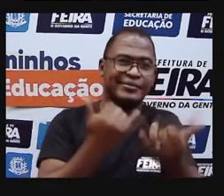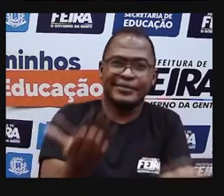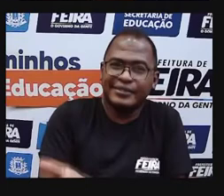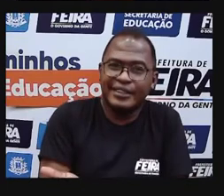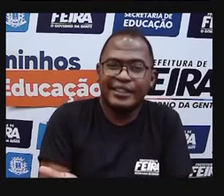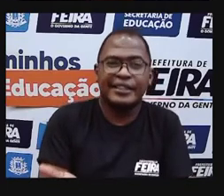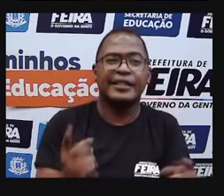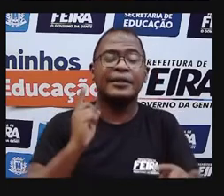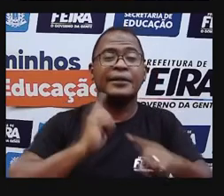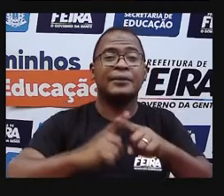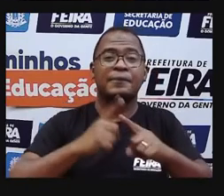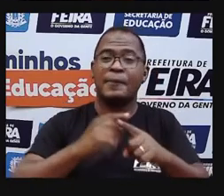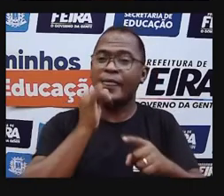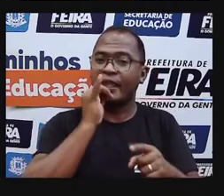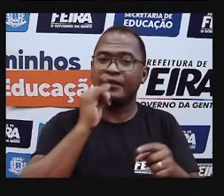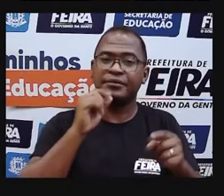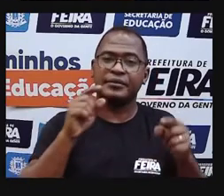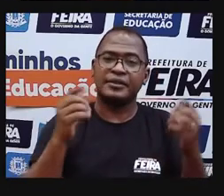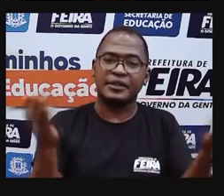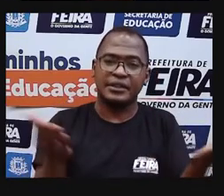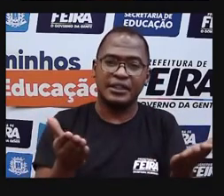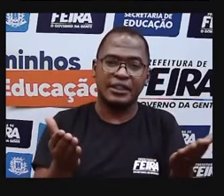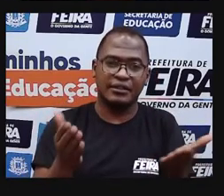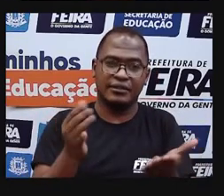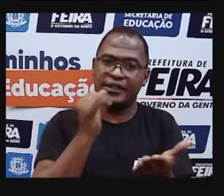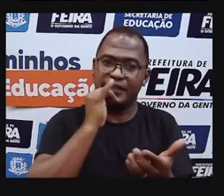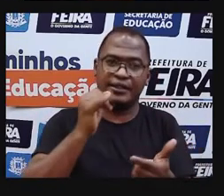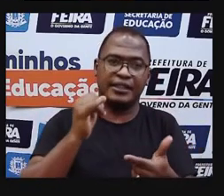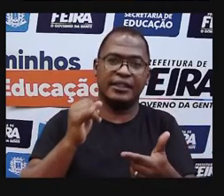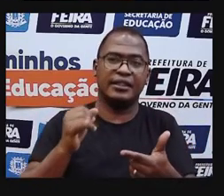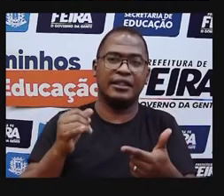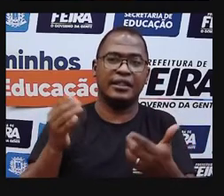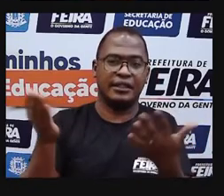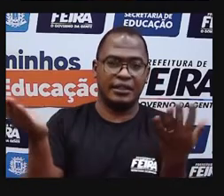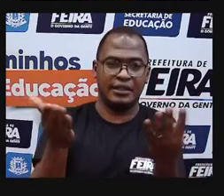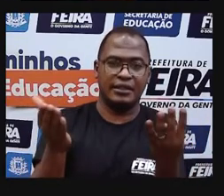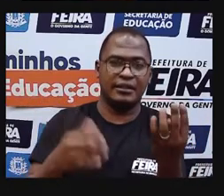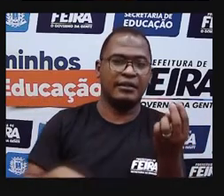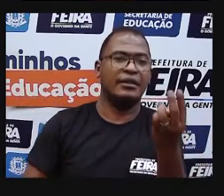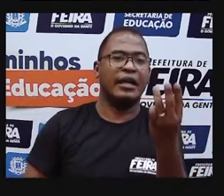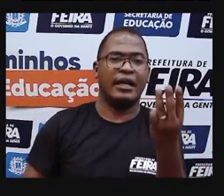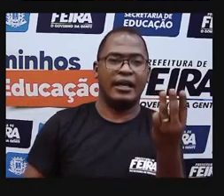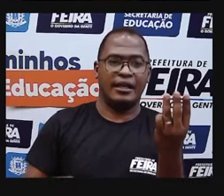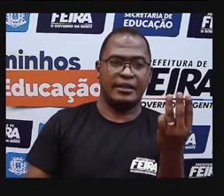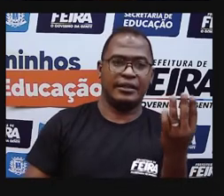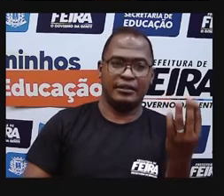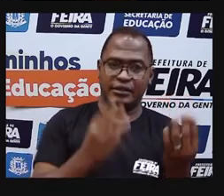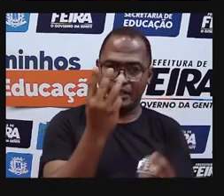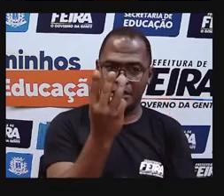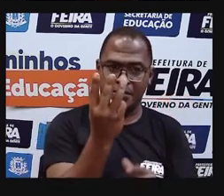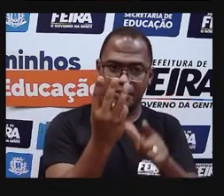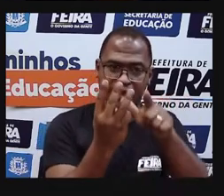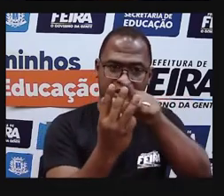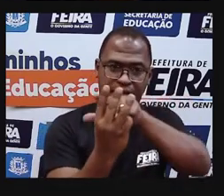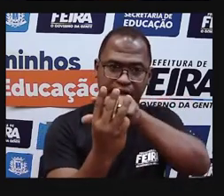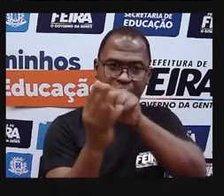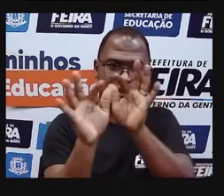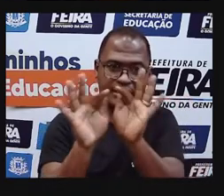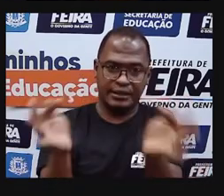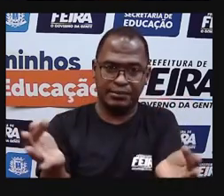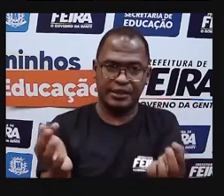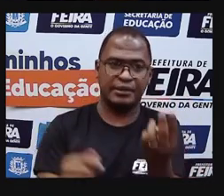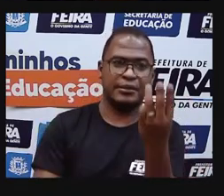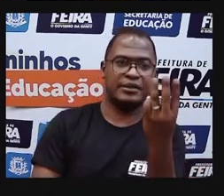ó, que na classe das unidades, a gente divide pela unidade dezena e centena. E hoje a gente vai estudar, ó, isso aqui, ó.